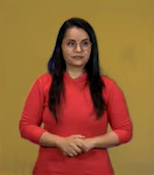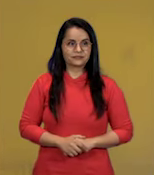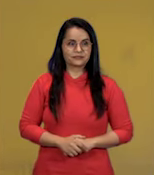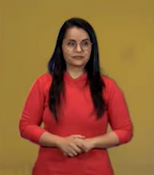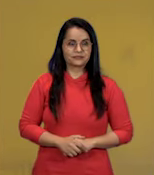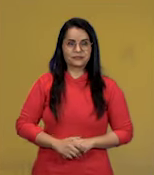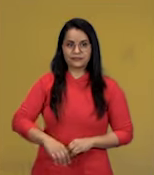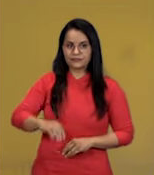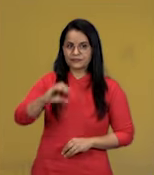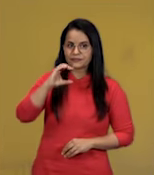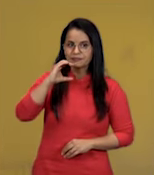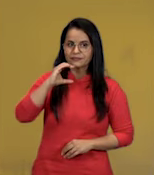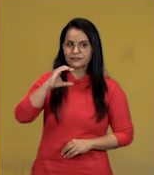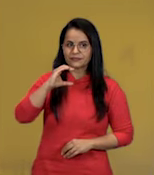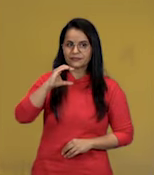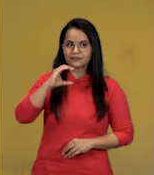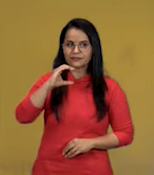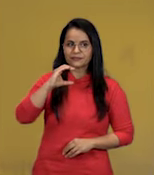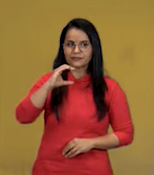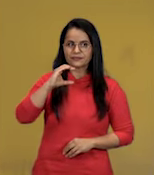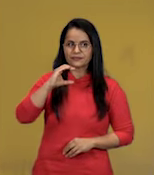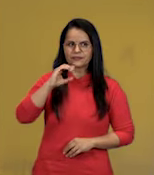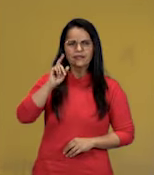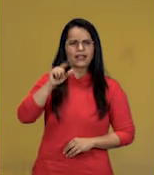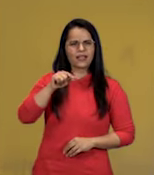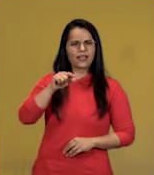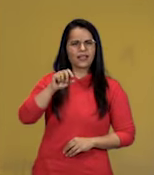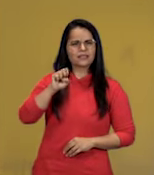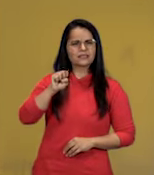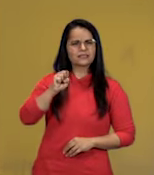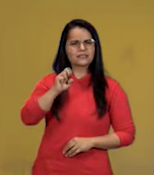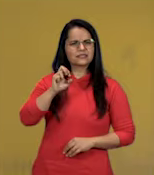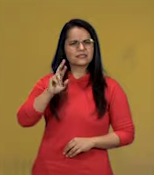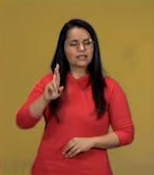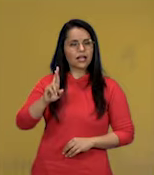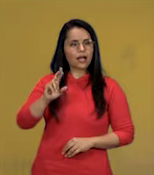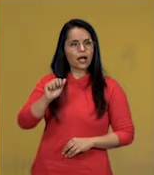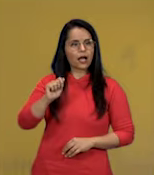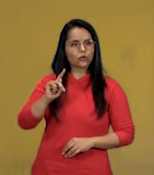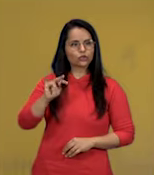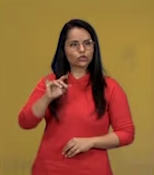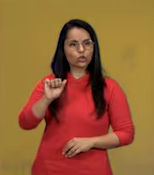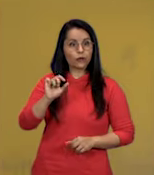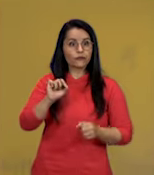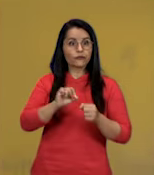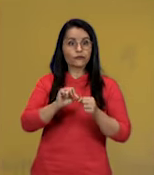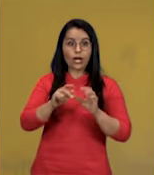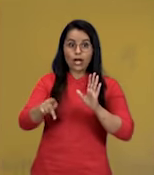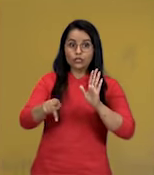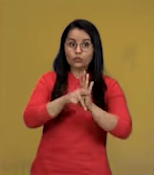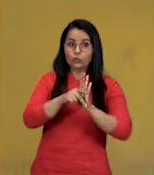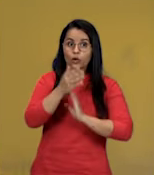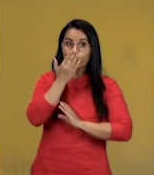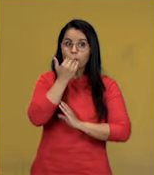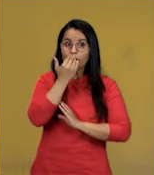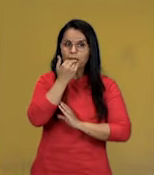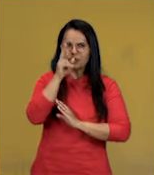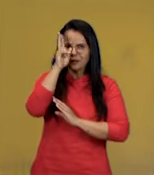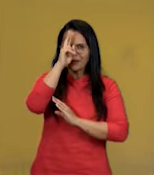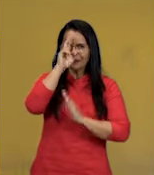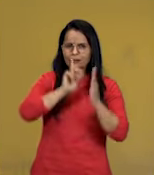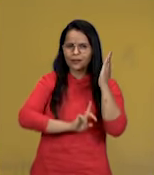C, ser autotrófico. Ele faz o próprio alimento? C,